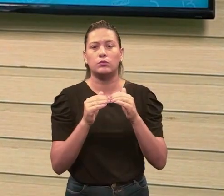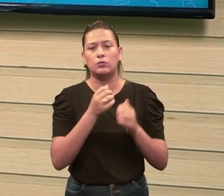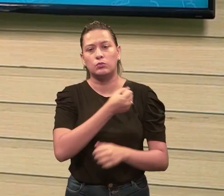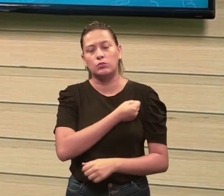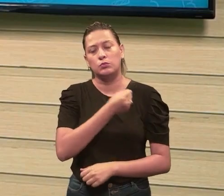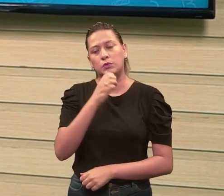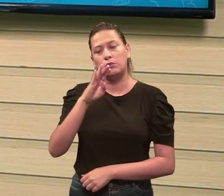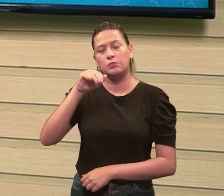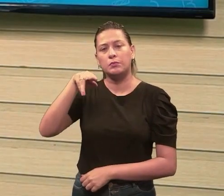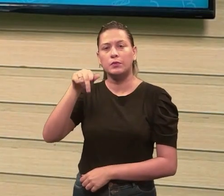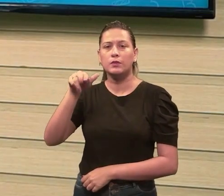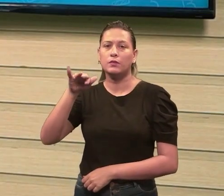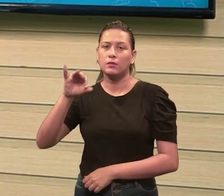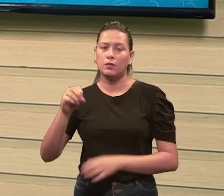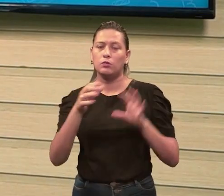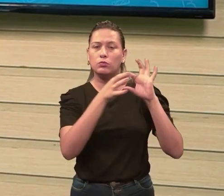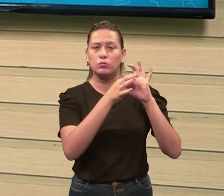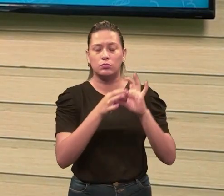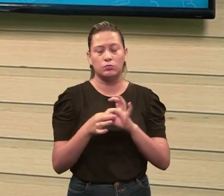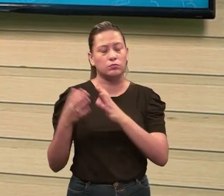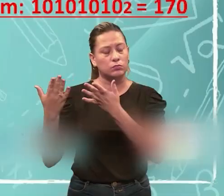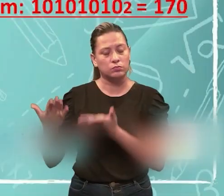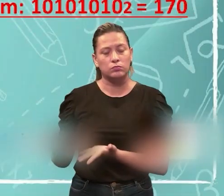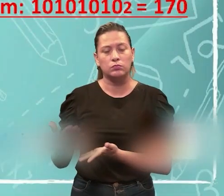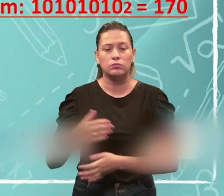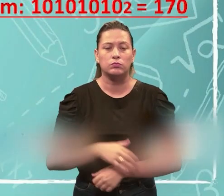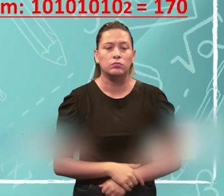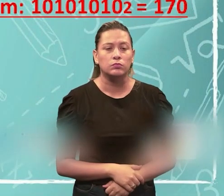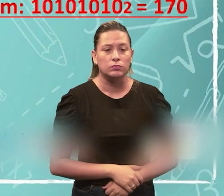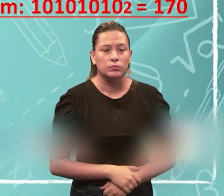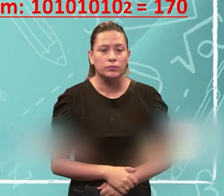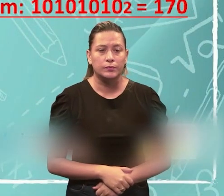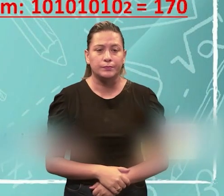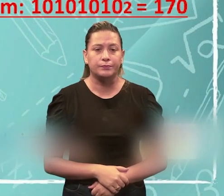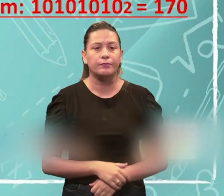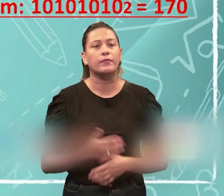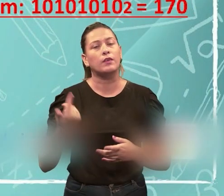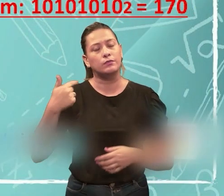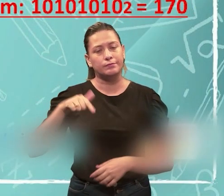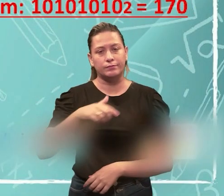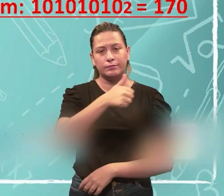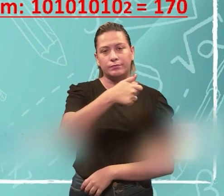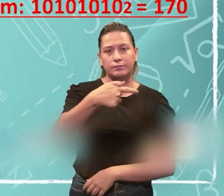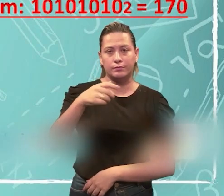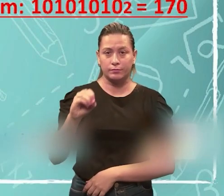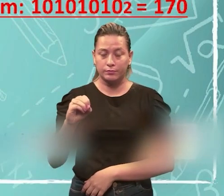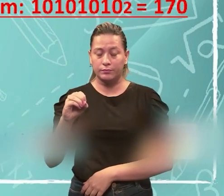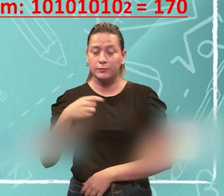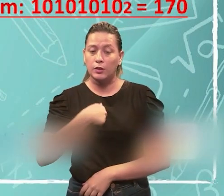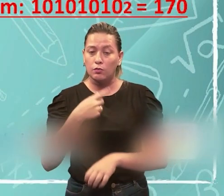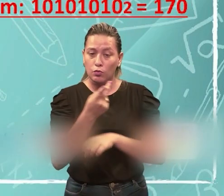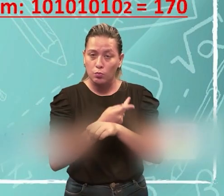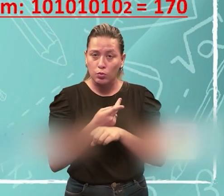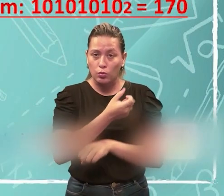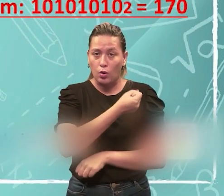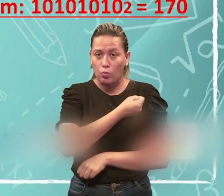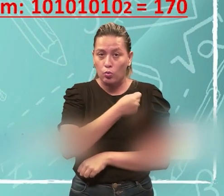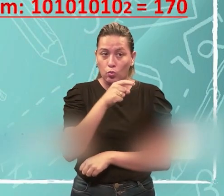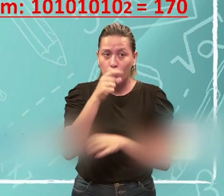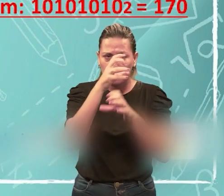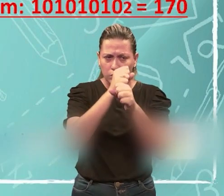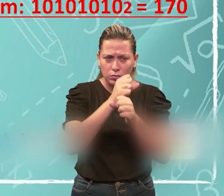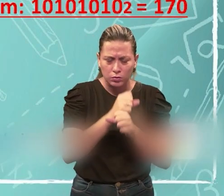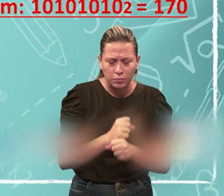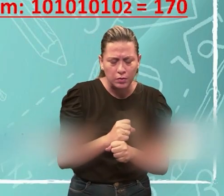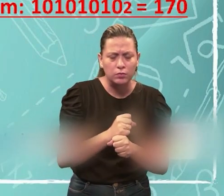número binário, tá? Vamos, acho que ao último. 170. Então, mesma coisinha, eu vou procurar um número que o